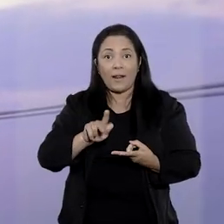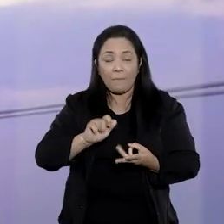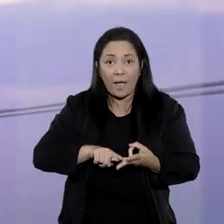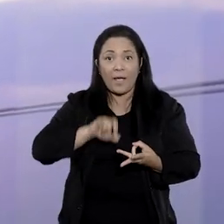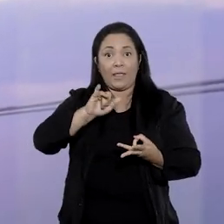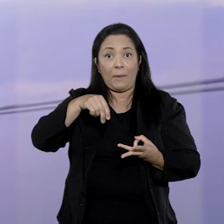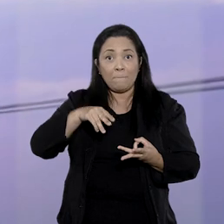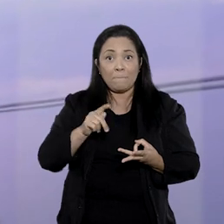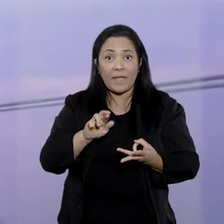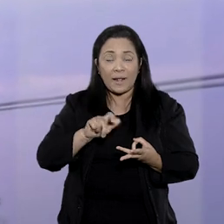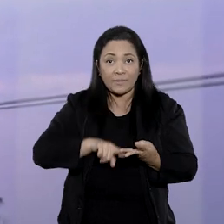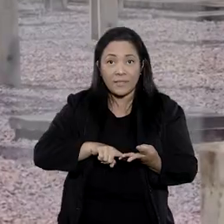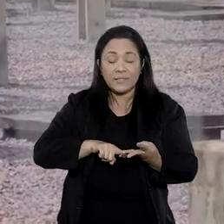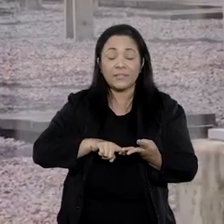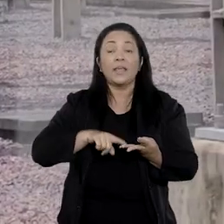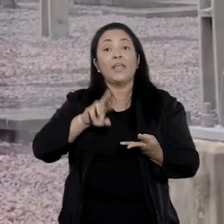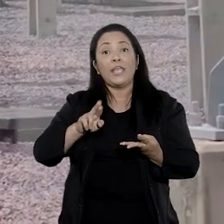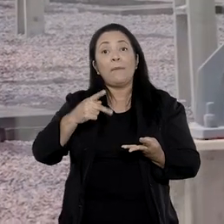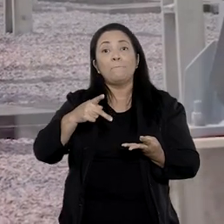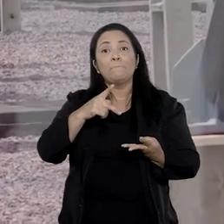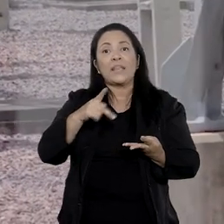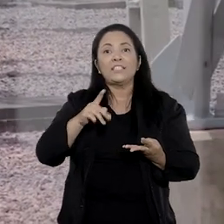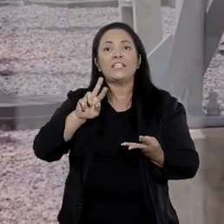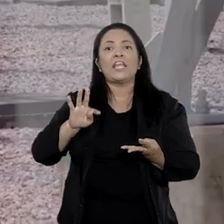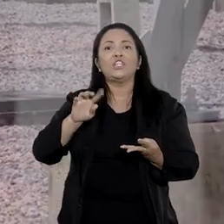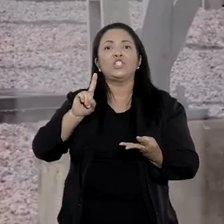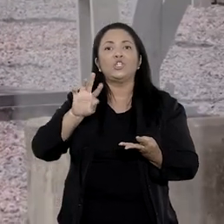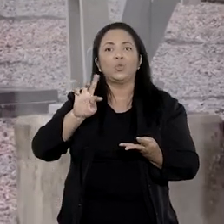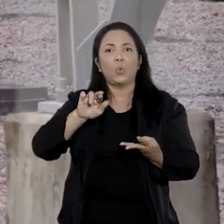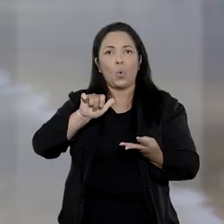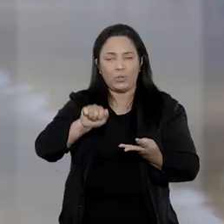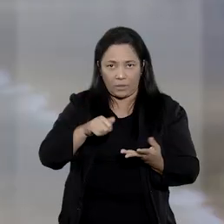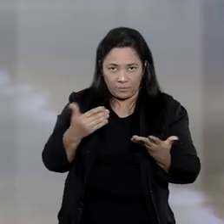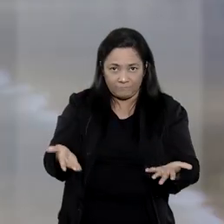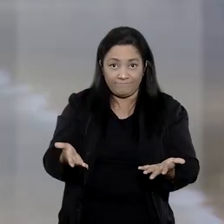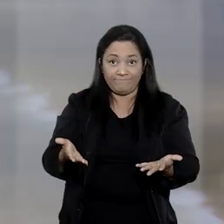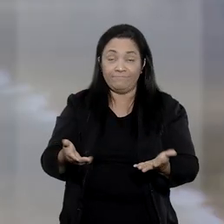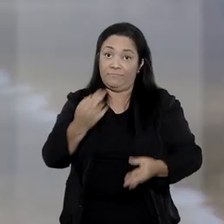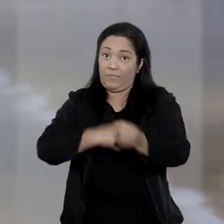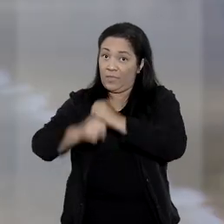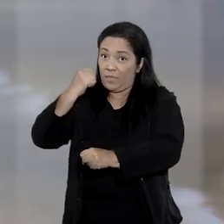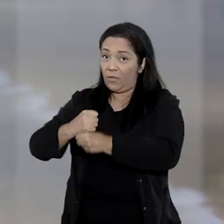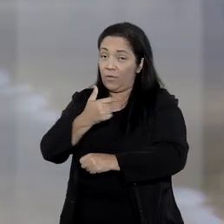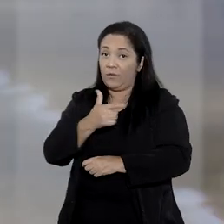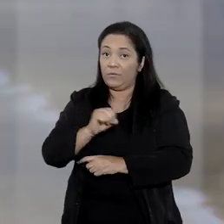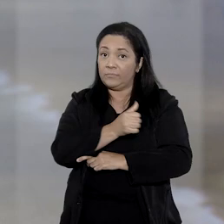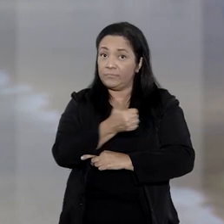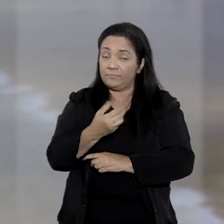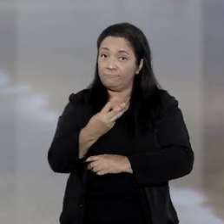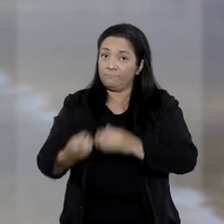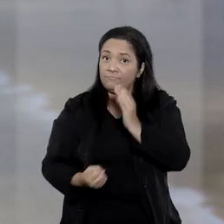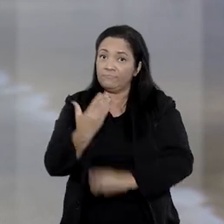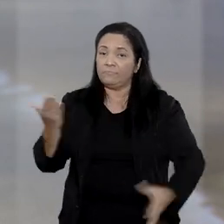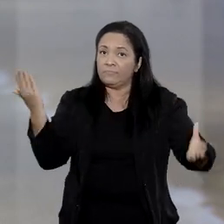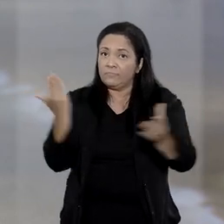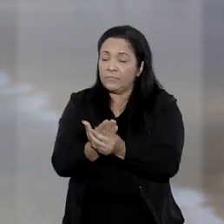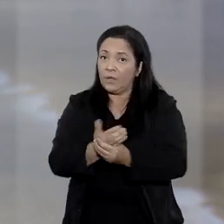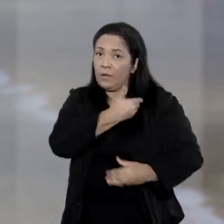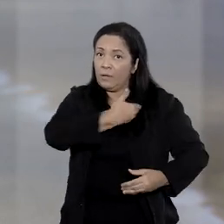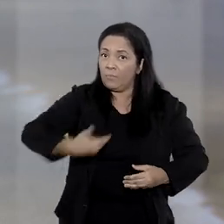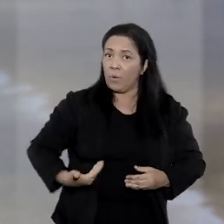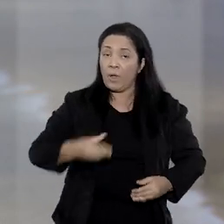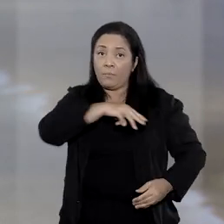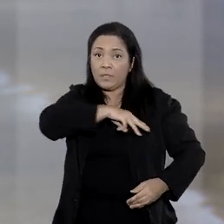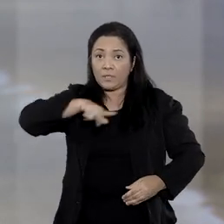Marabá, Imperatriz e Presidente Dutra, nos estados do Pará e do Maranhão. A disputa começou em 2013 com uma ação civil pública